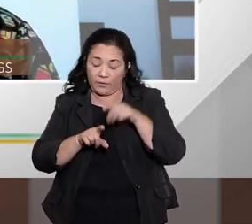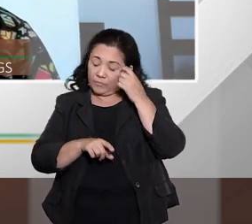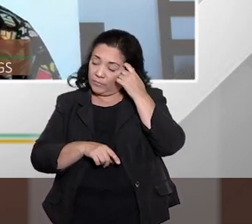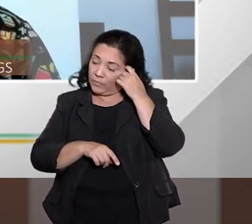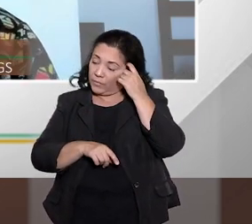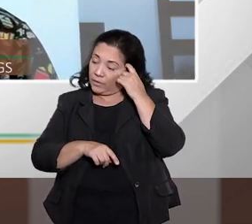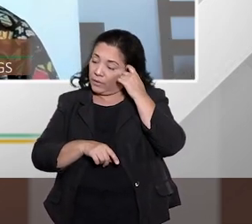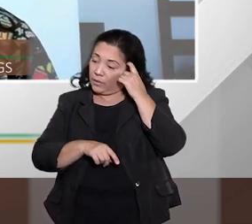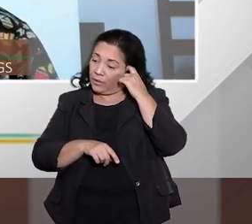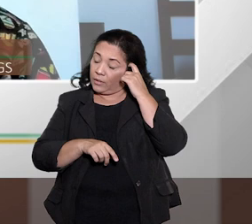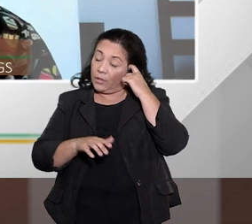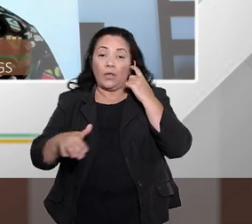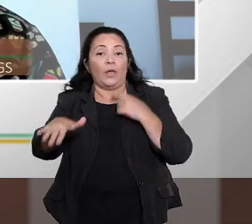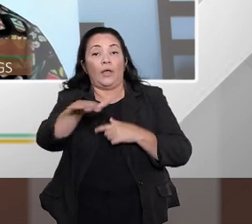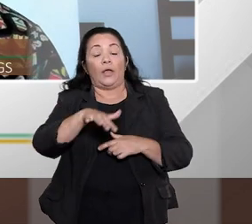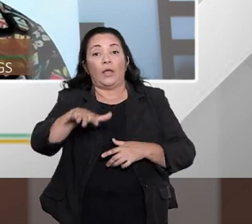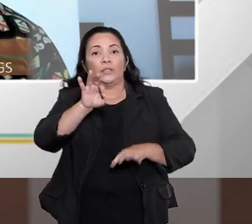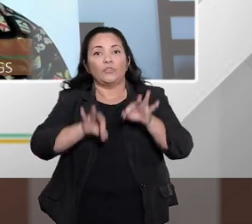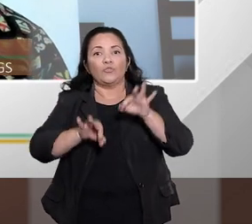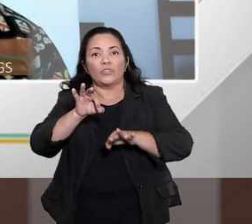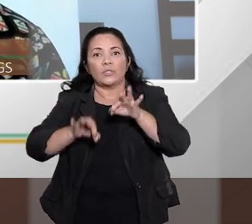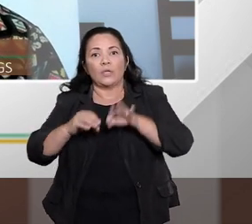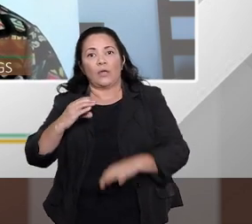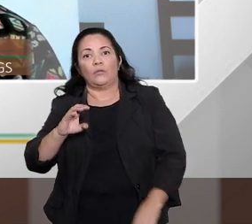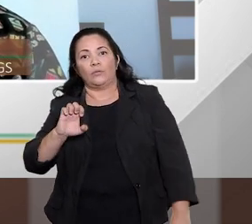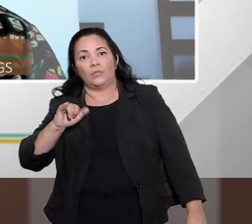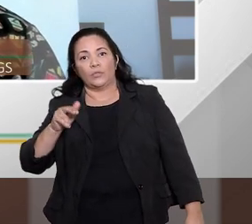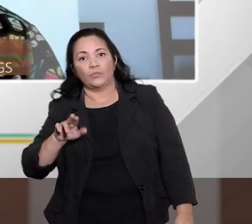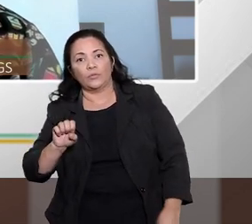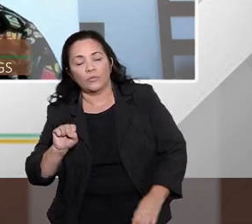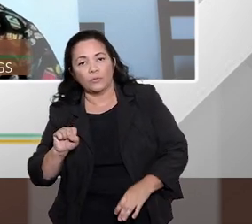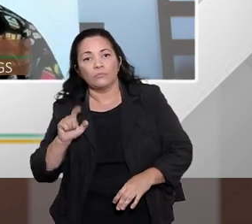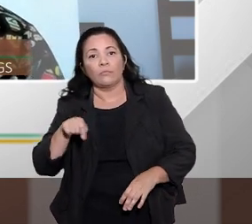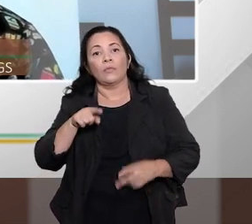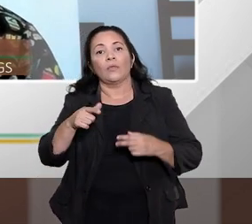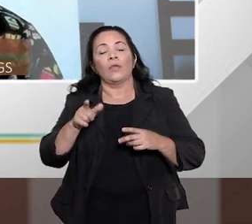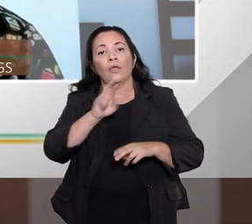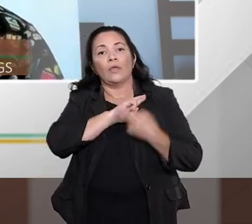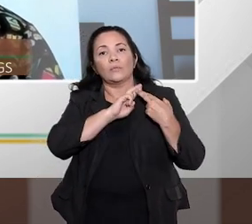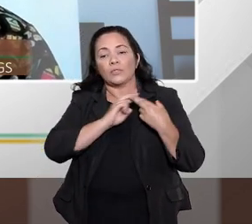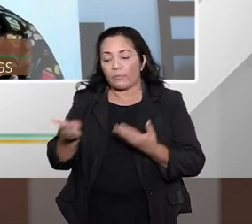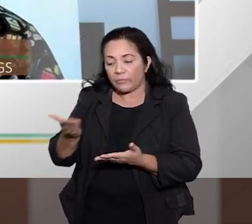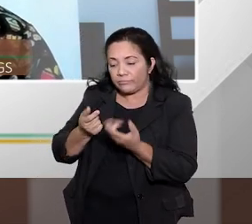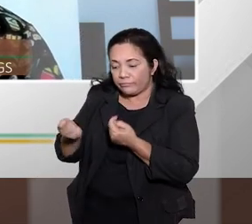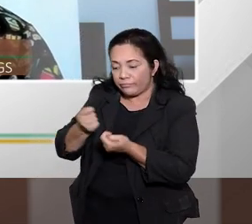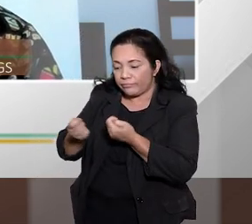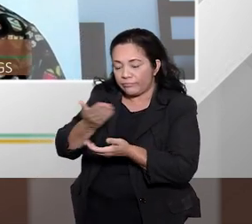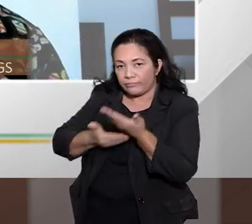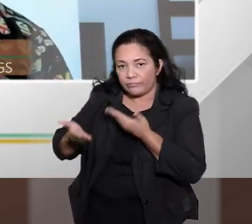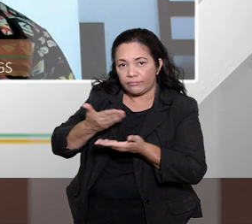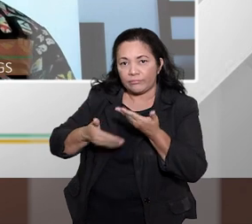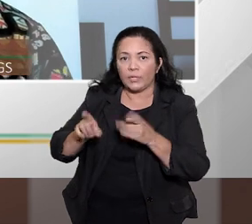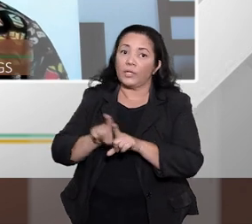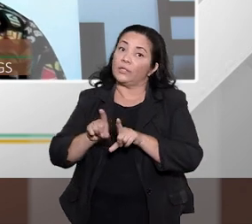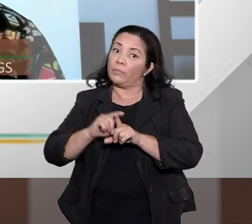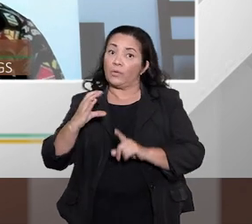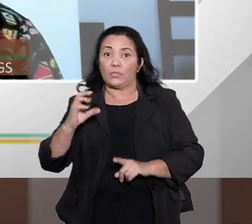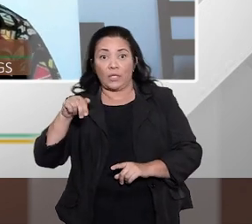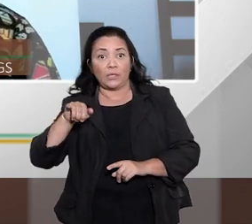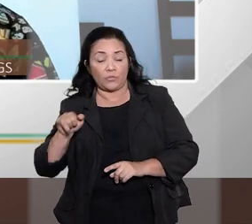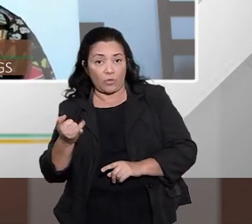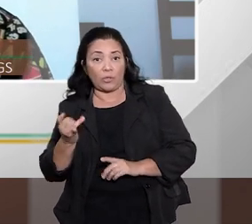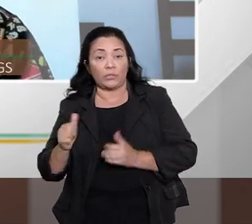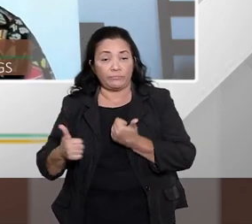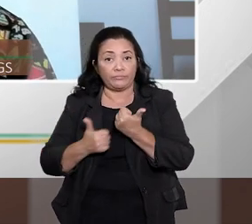institucionalizado bancário e uma atuação muito forte do CNJ e